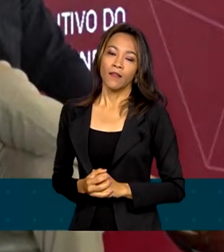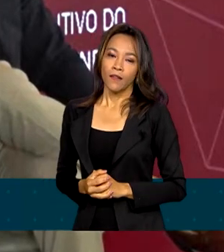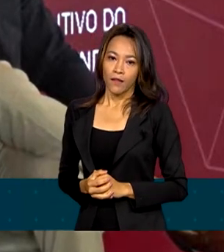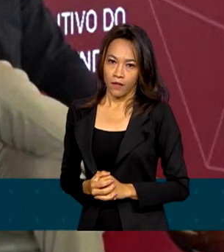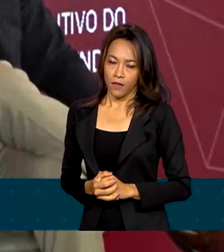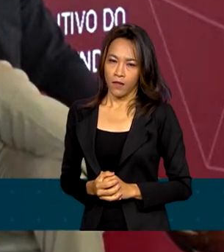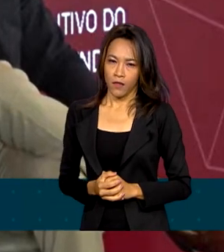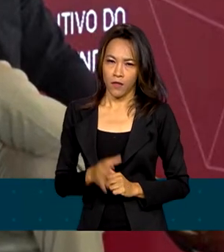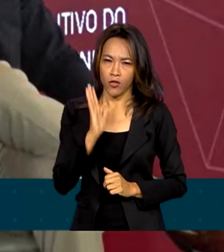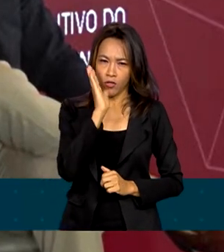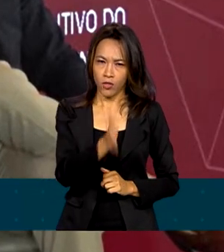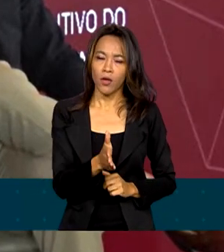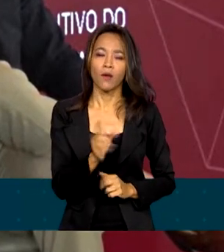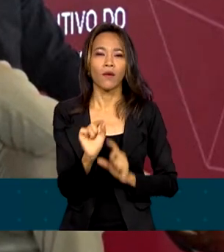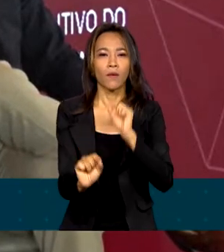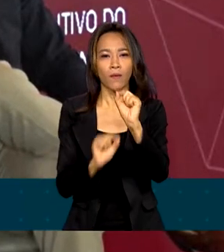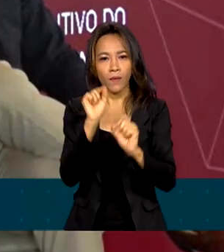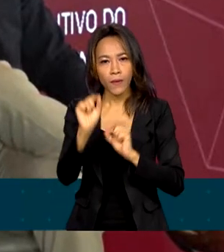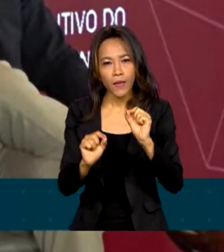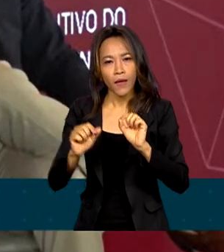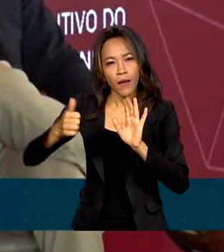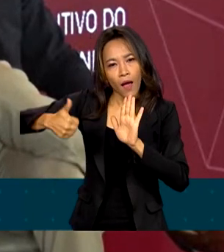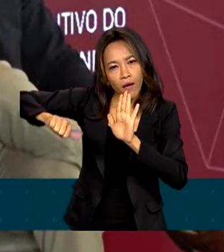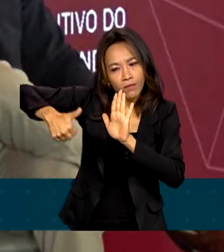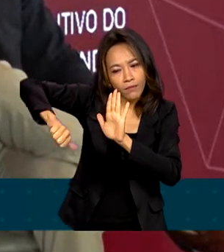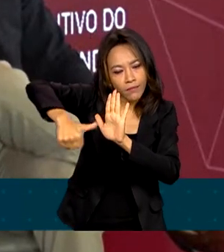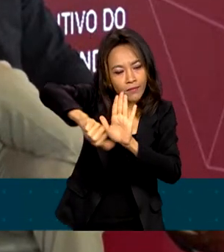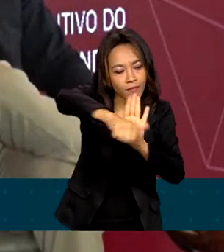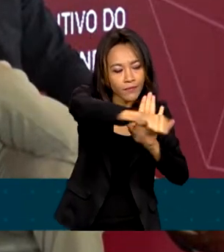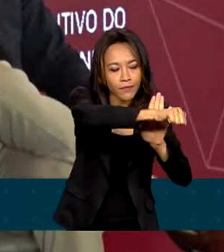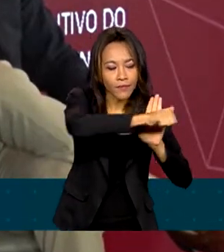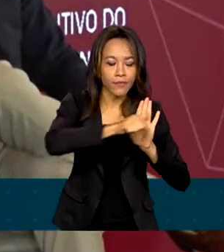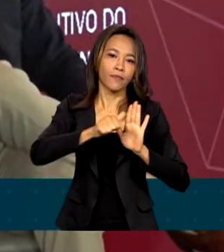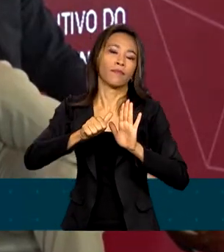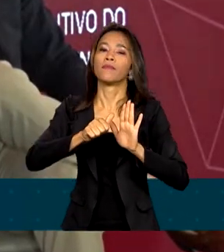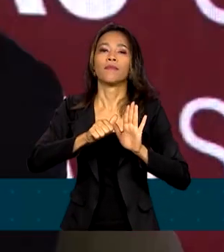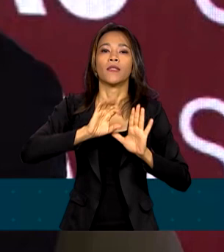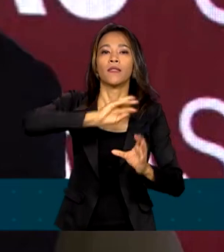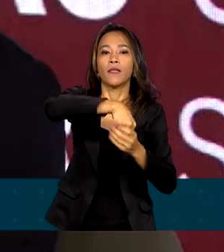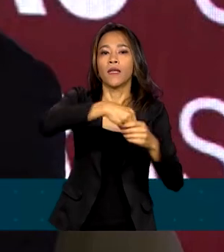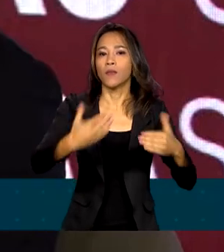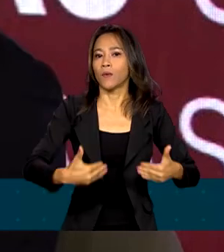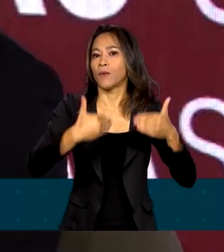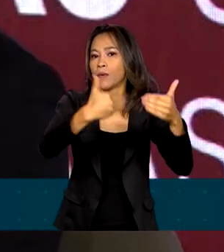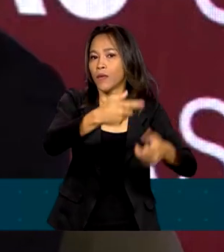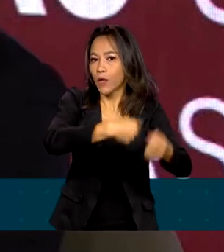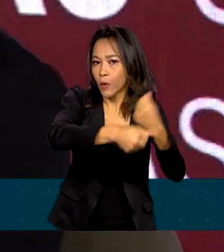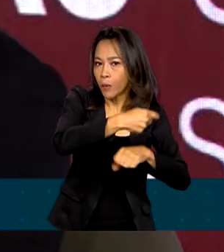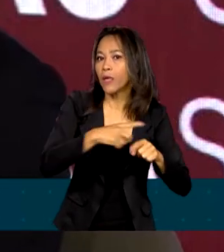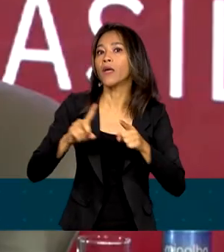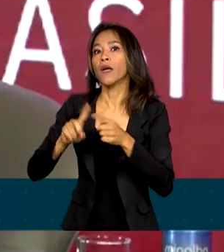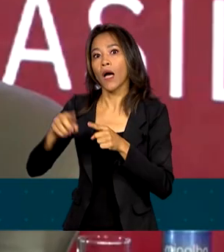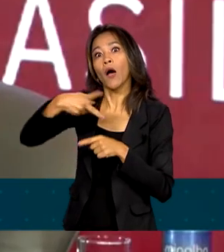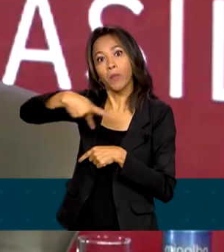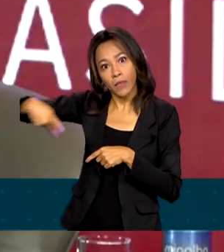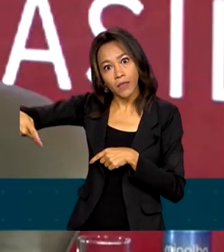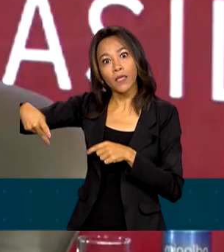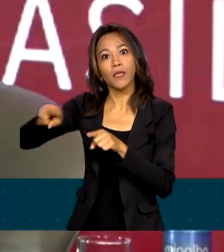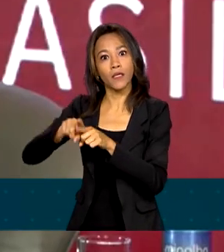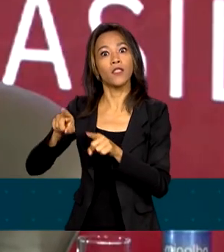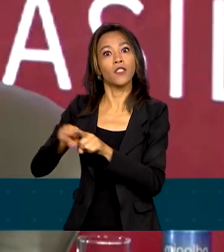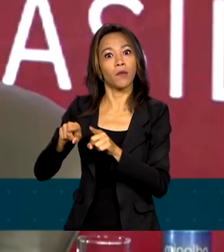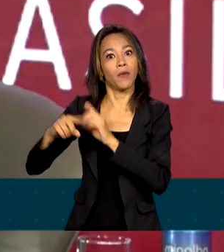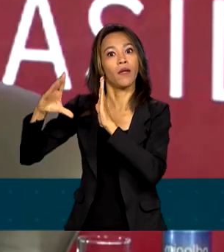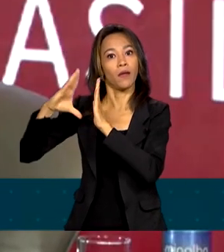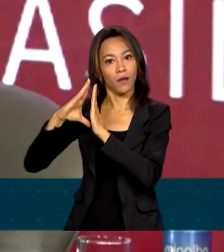E já submeteu a todas as pastas da área econômica. Ao próprio presidente, à Casa Civil. A ministra do